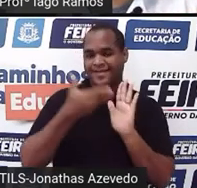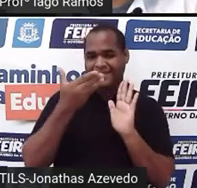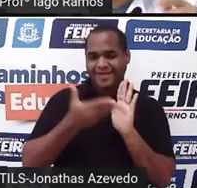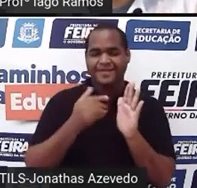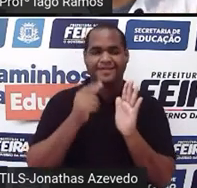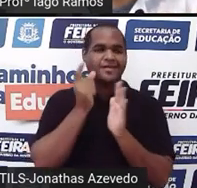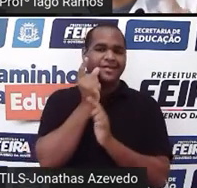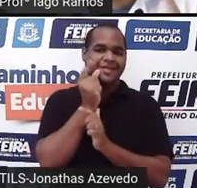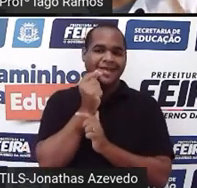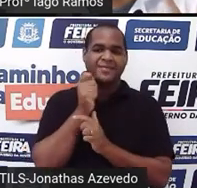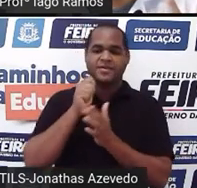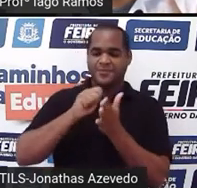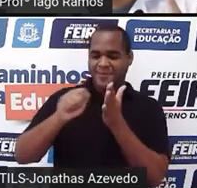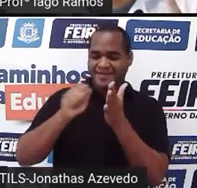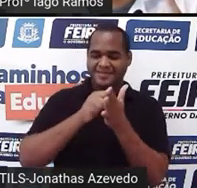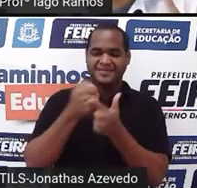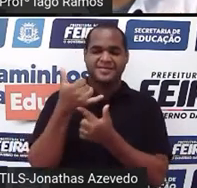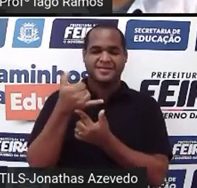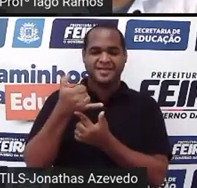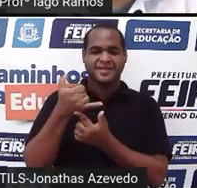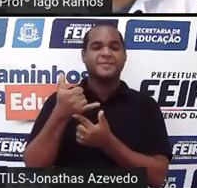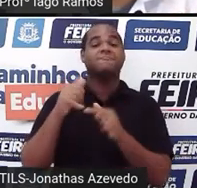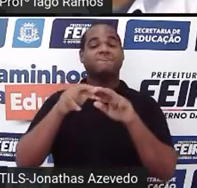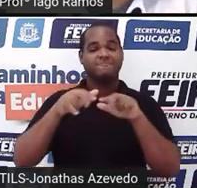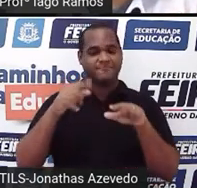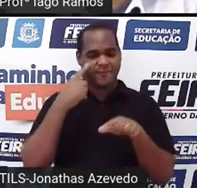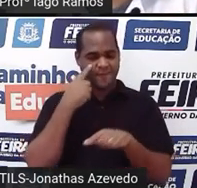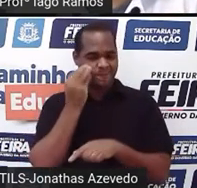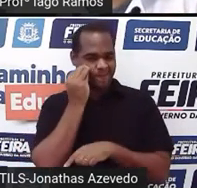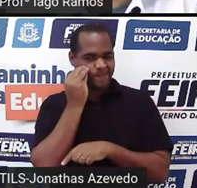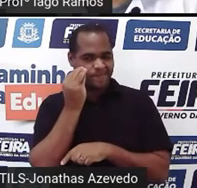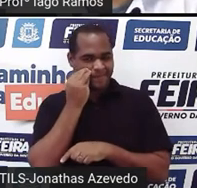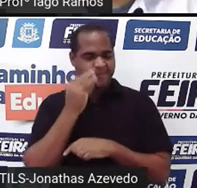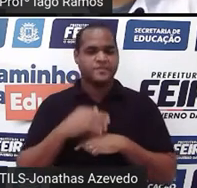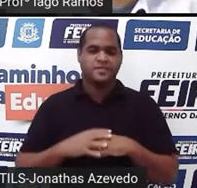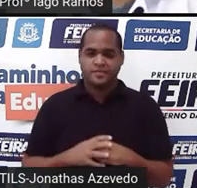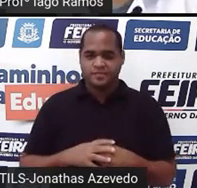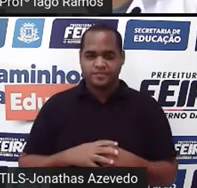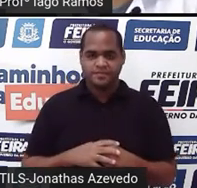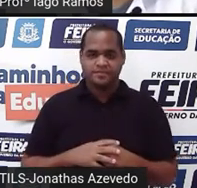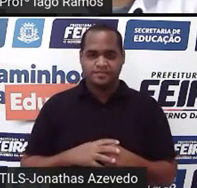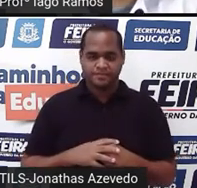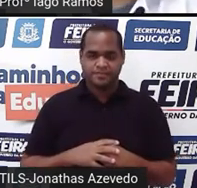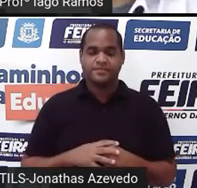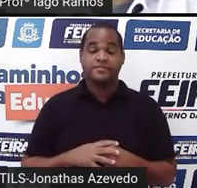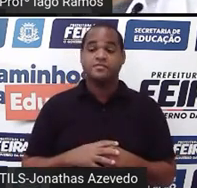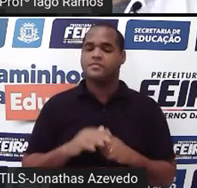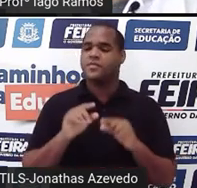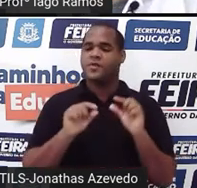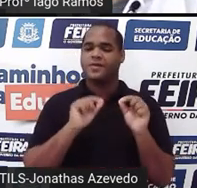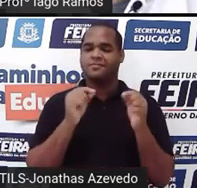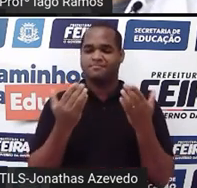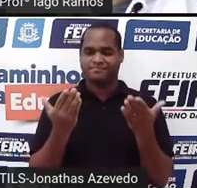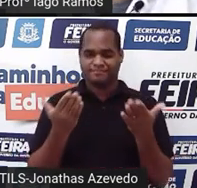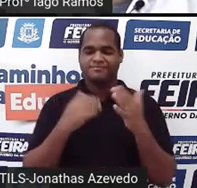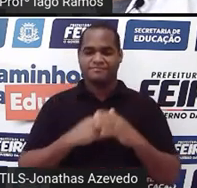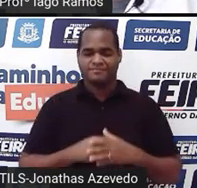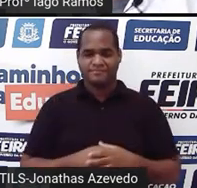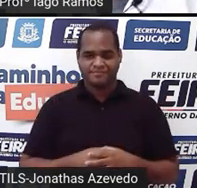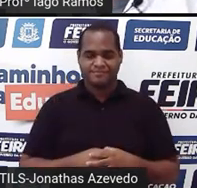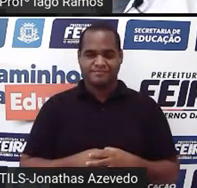e borracha e caneta para você fazer aí, certo? Então, está aqui o gráfico, o gráfico é esse, tá?